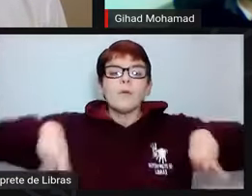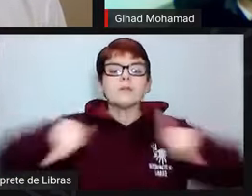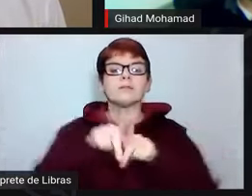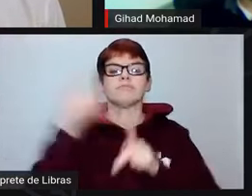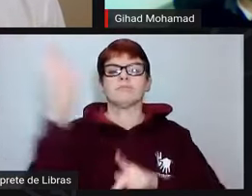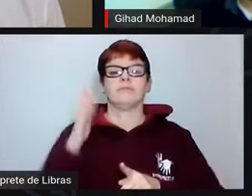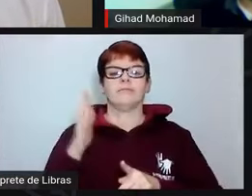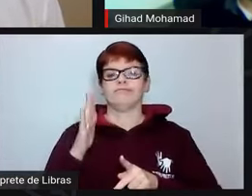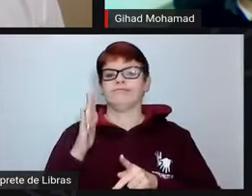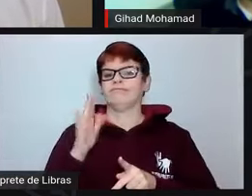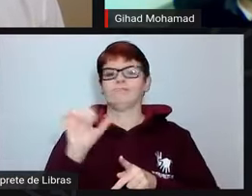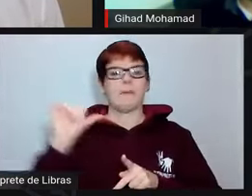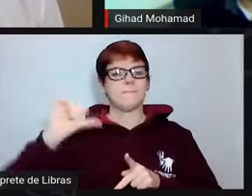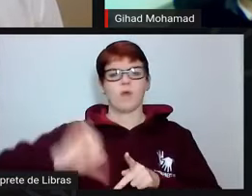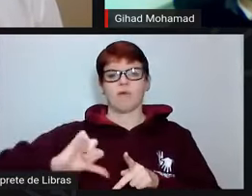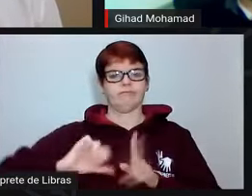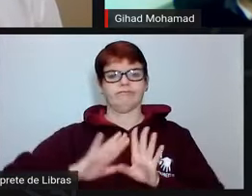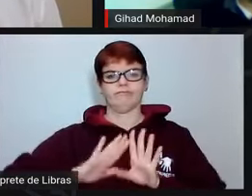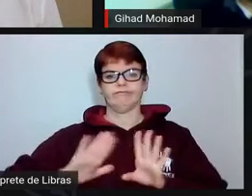não tenho a menor dúvida disso.